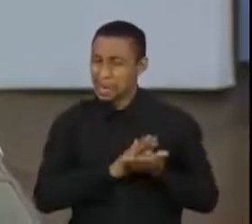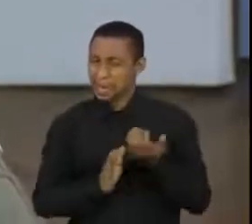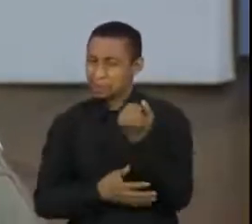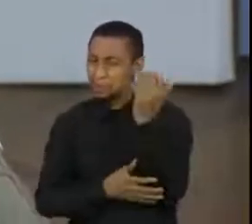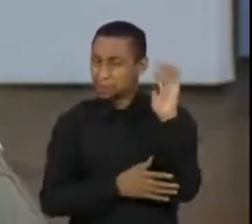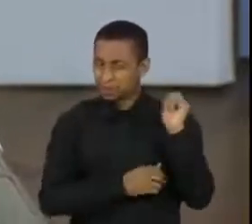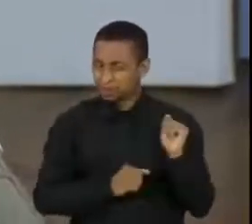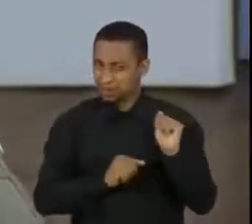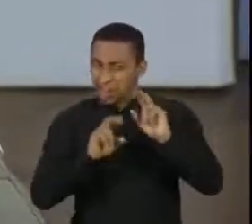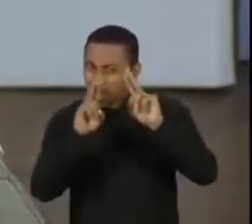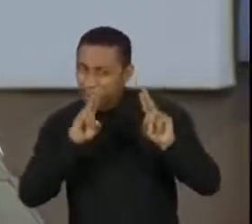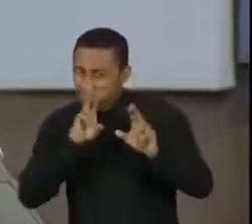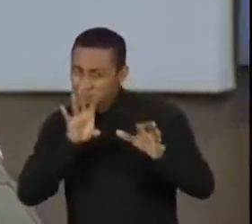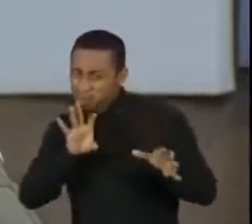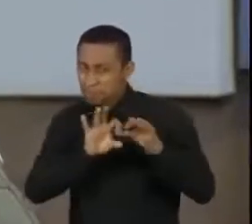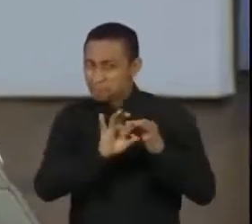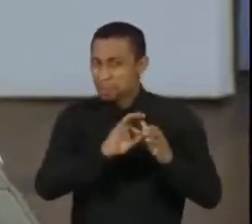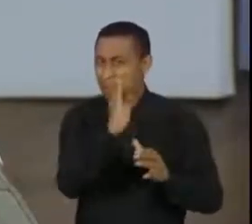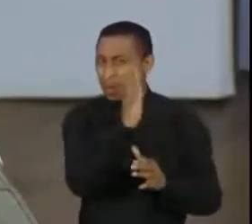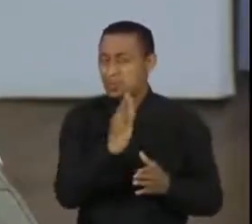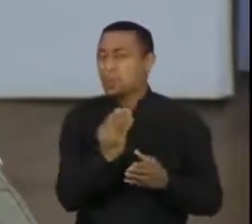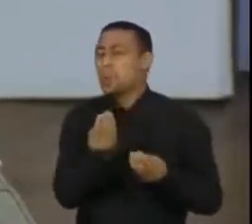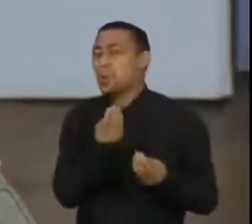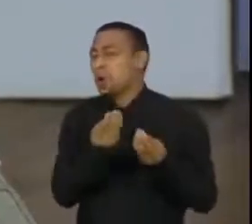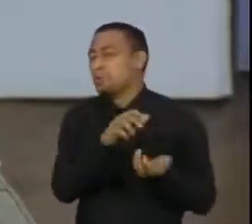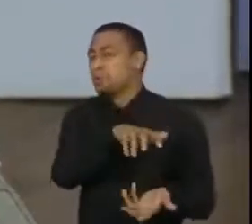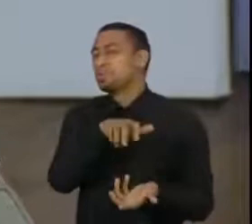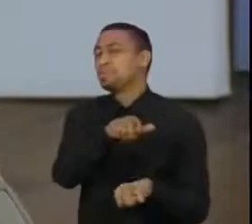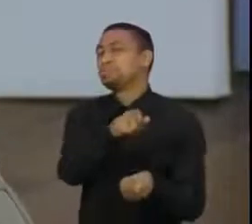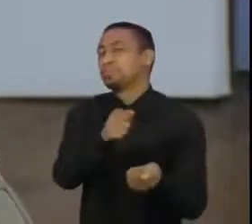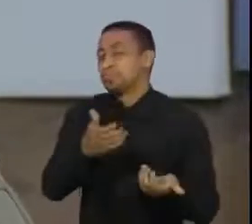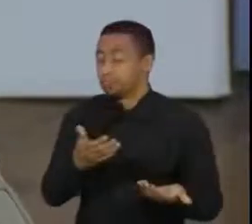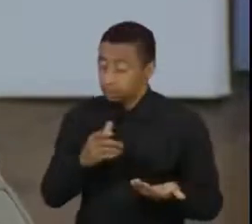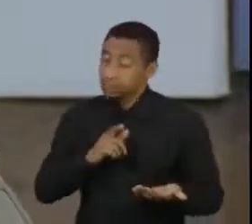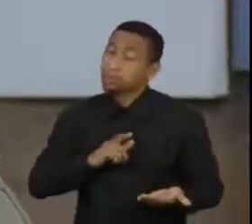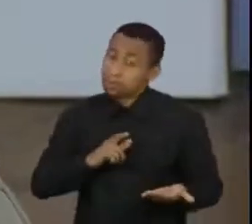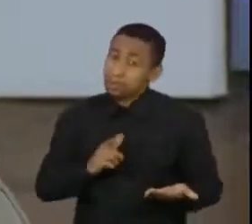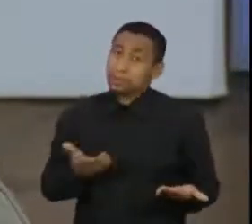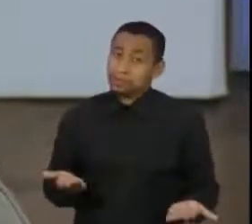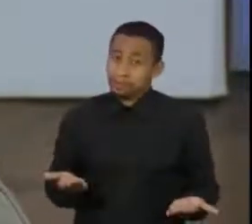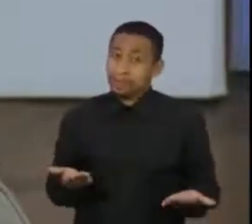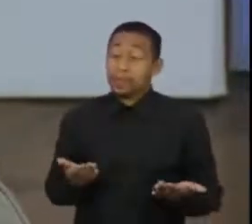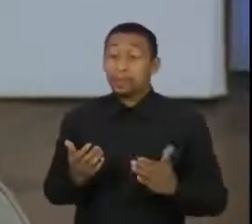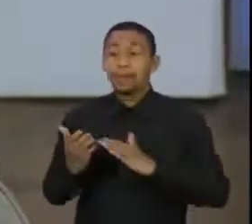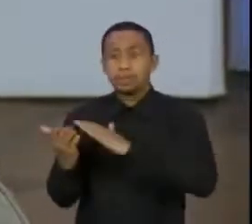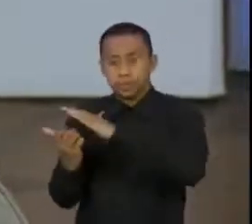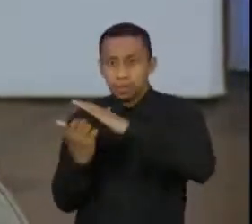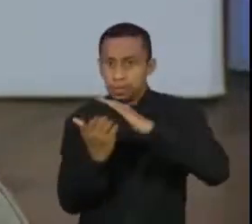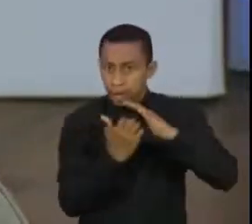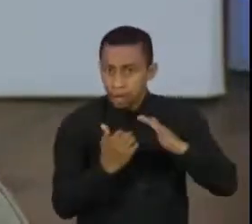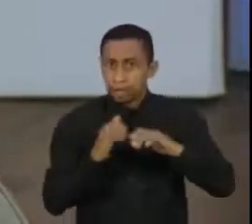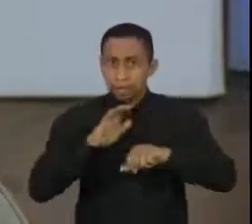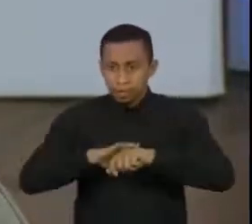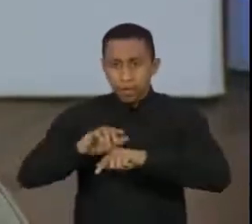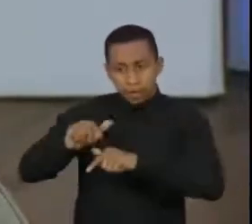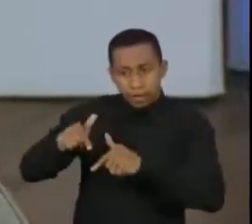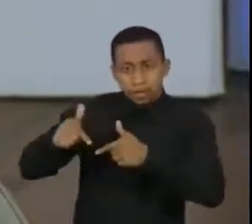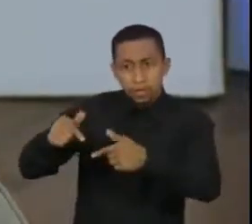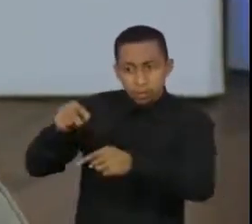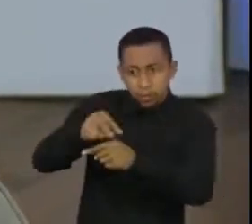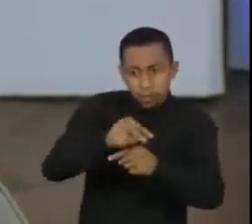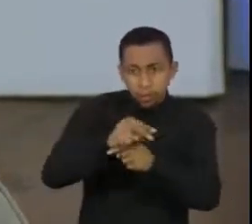setores têm se unido em coalizões para fazer uma pauta positiva